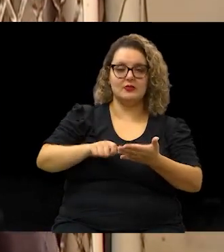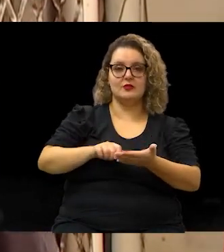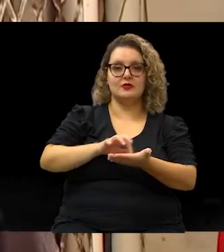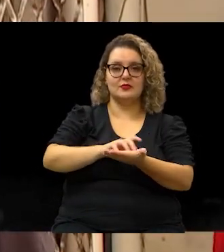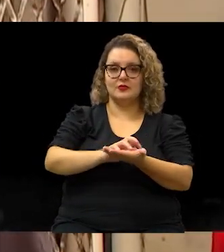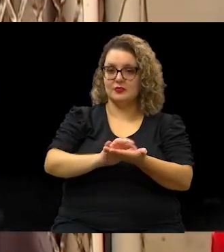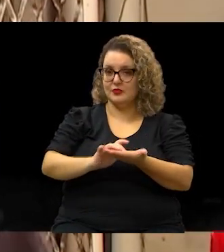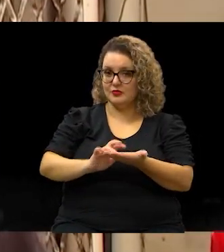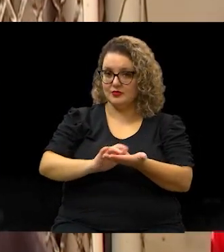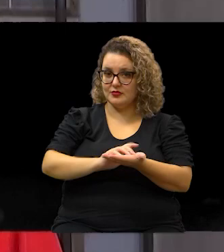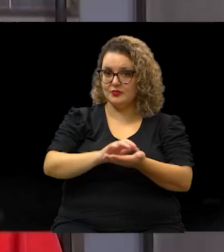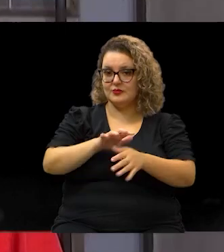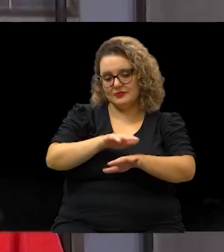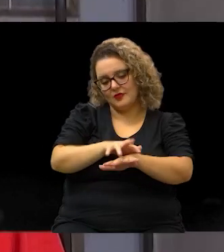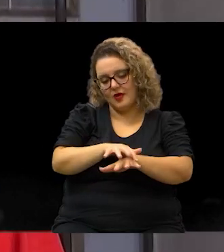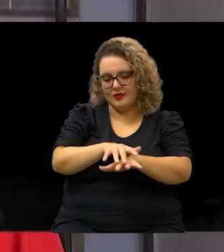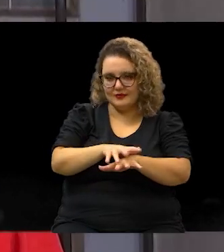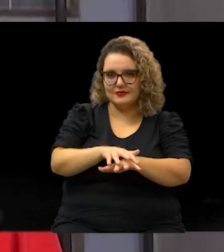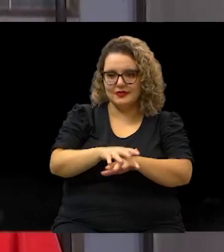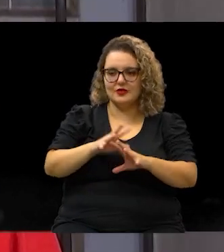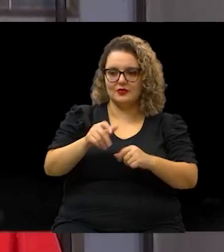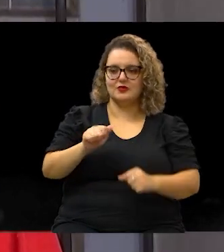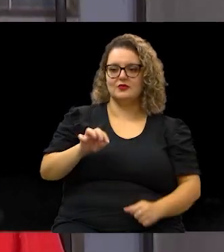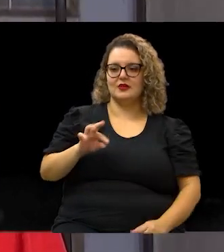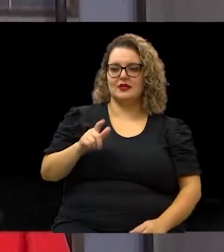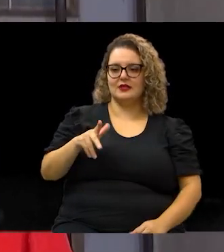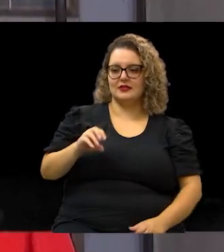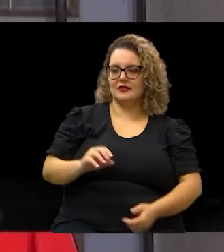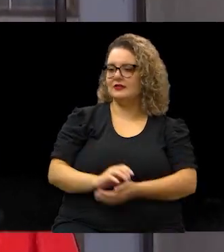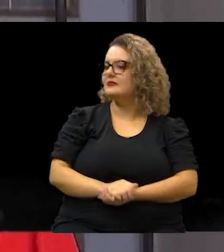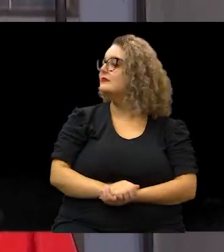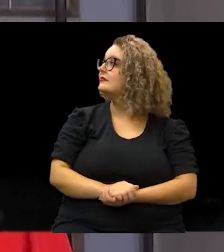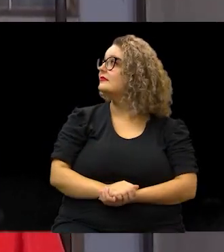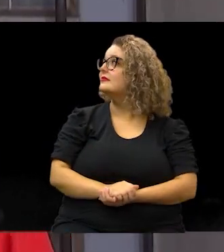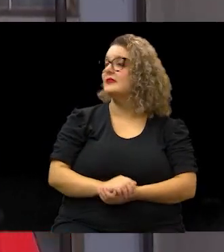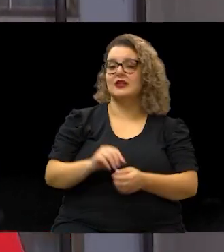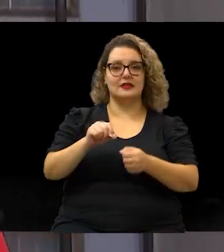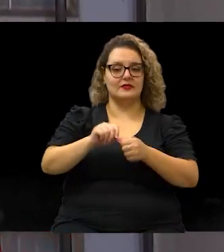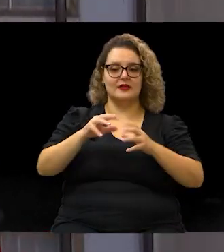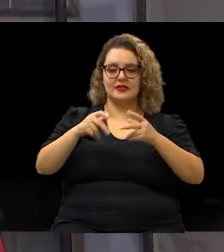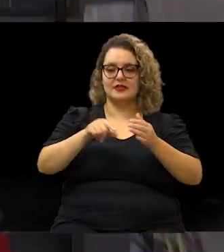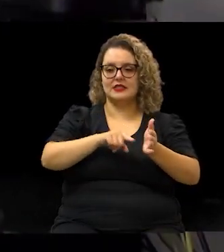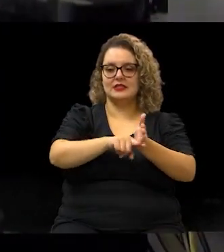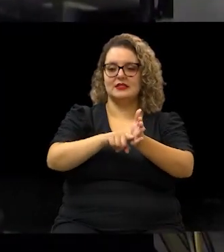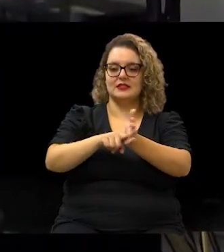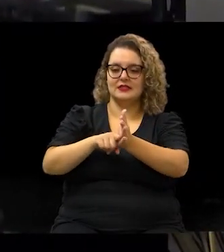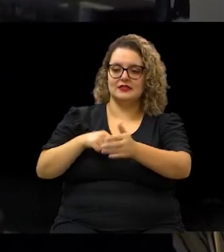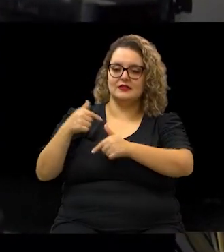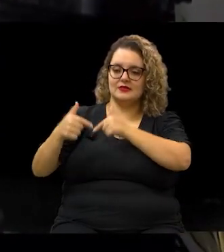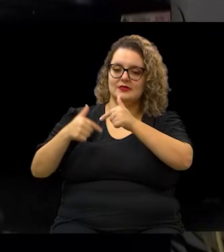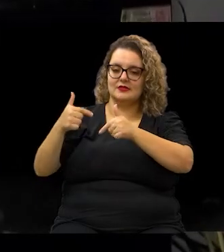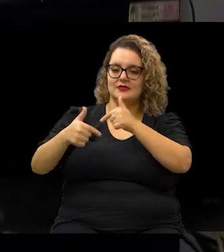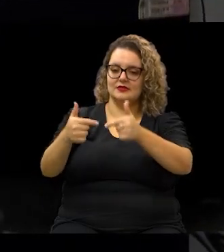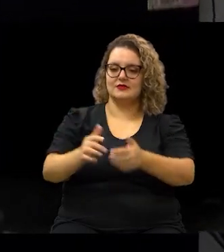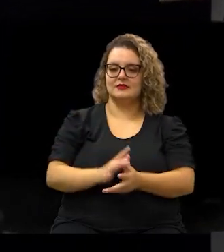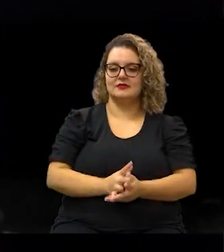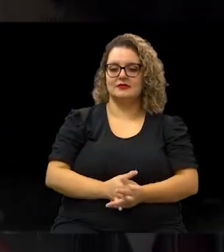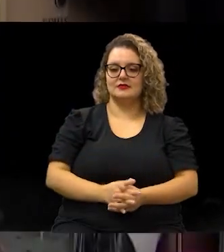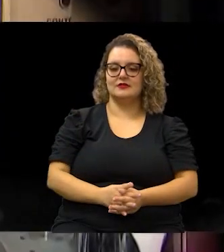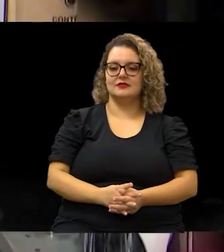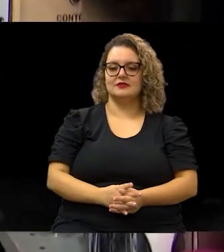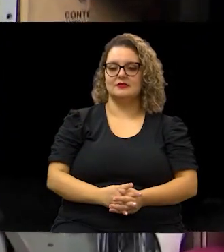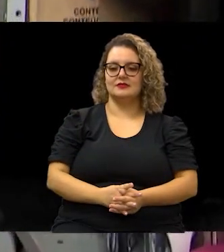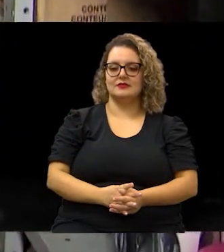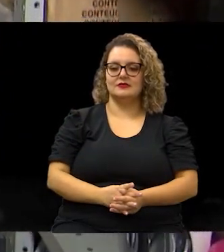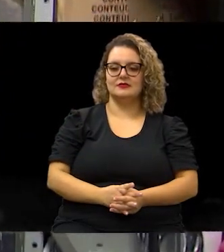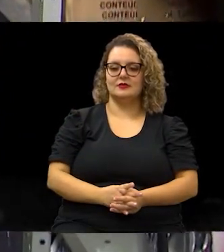todos os atalhos. Ele fez toda a pesquisa, todo o trabalho lá de se